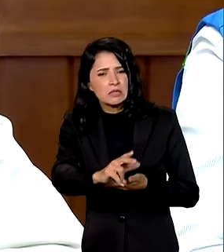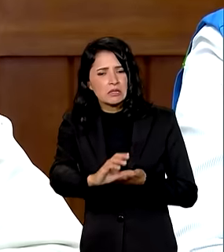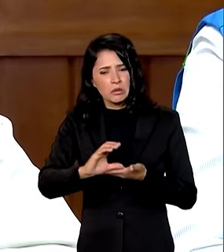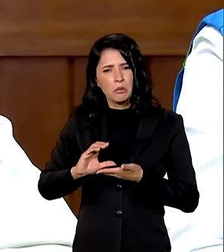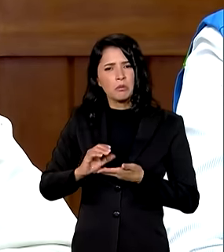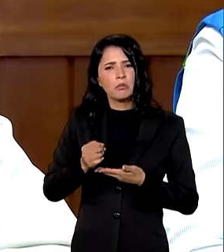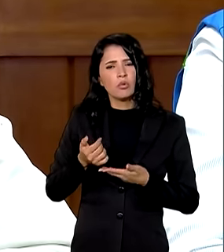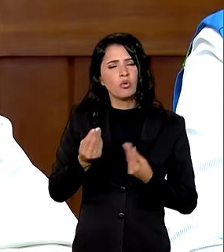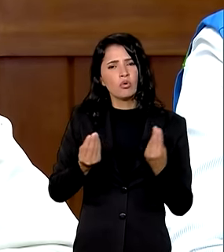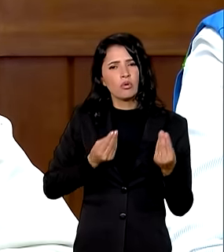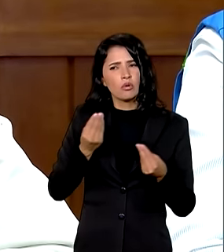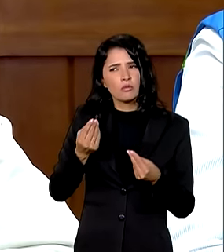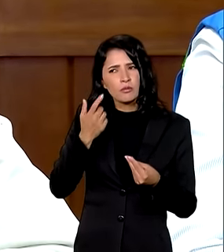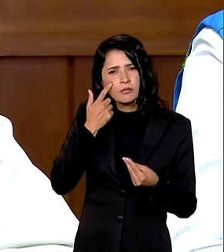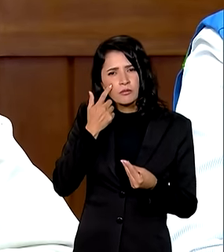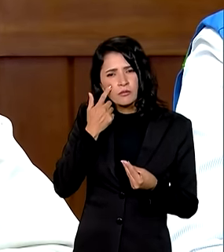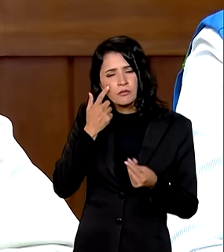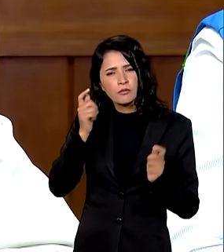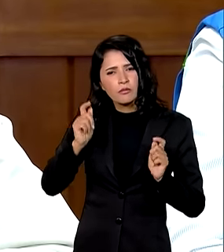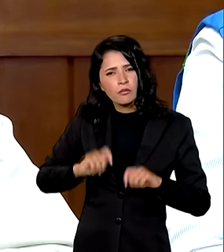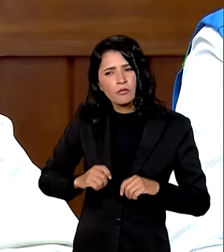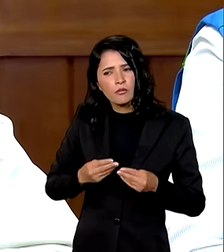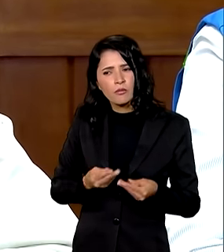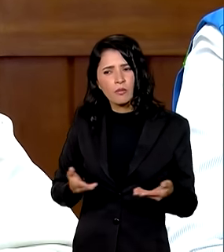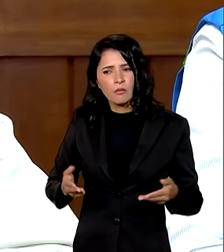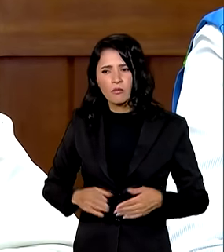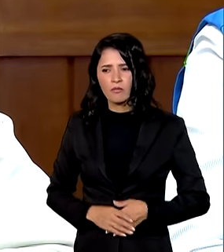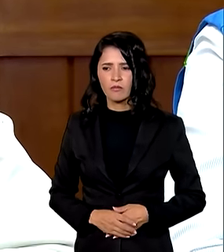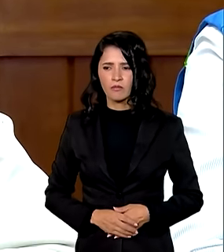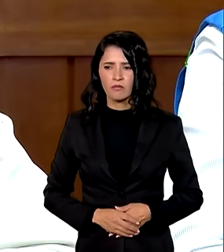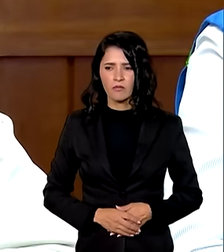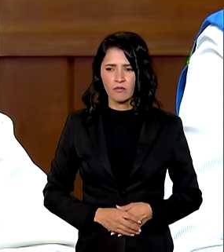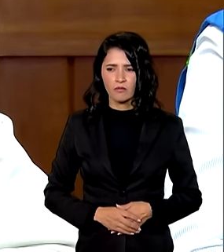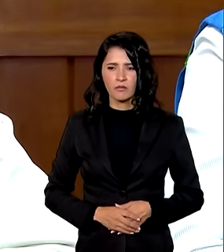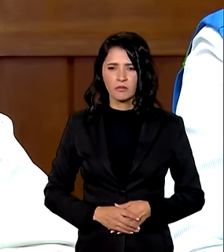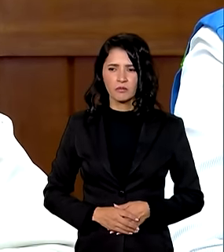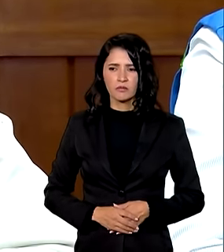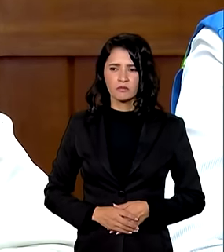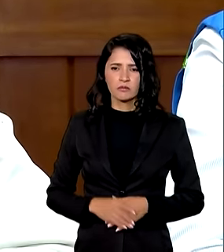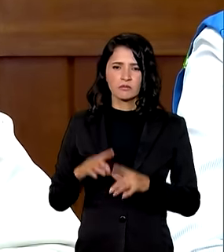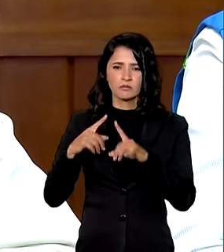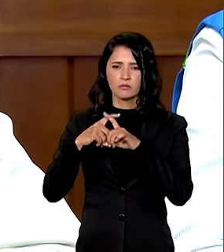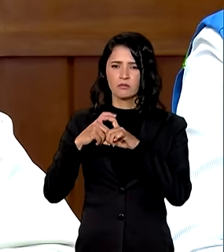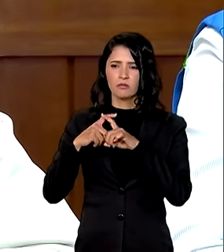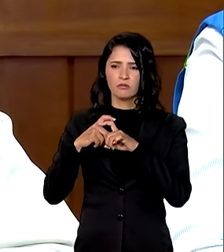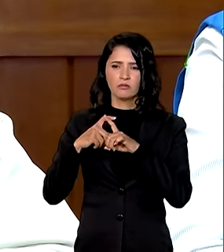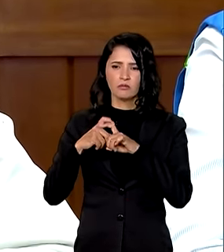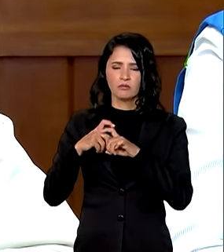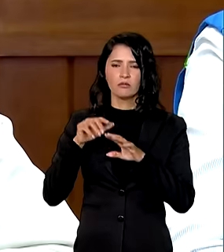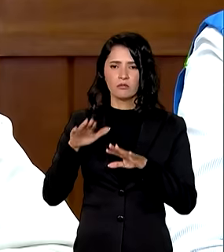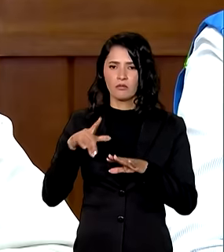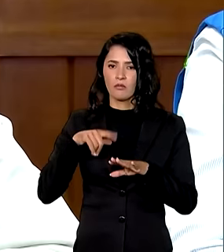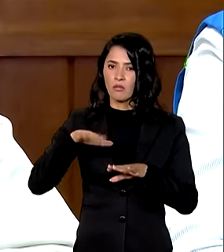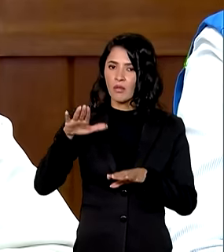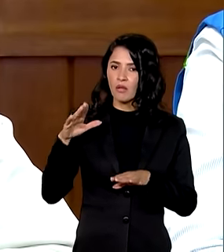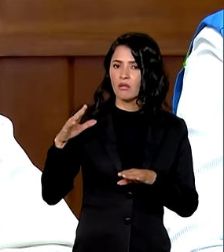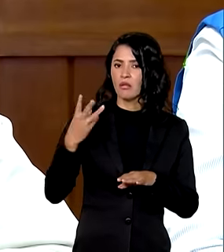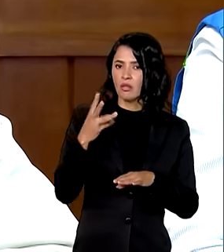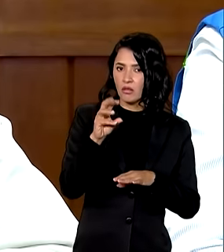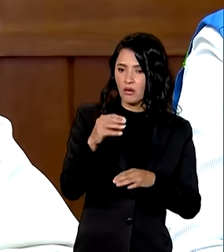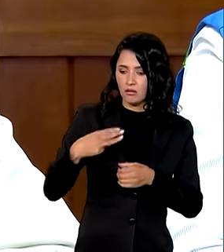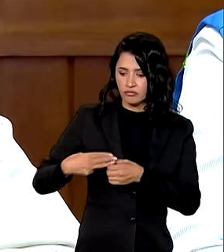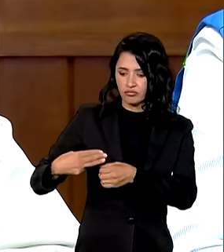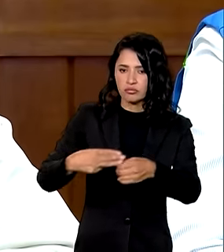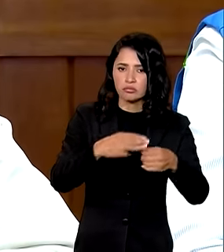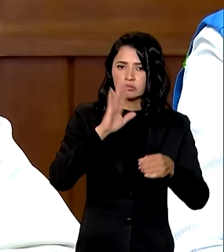chegar a esse recurso é o valor do bar que não sabe veja bem Diego nós temos mais de 30 municípios que nós